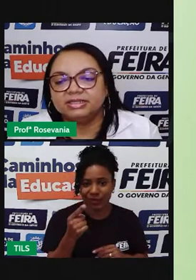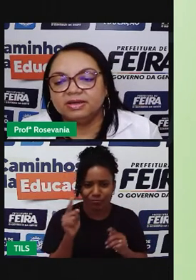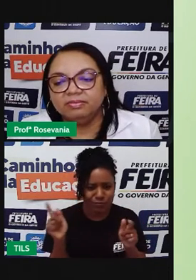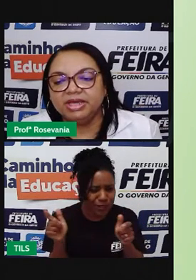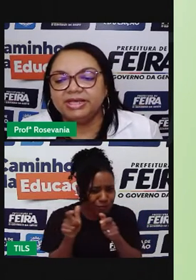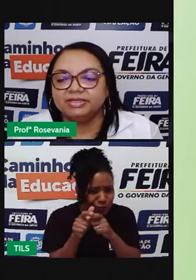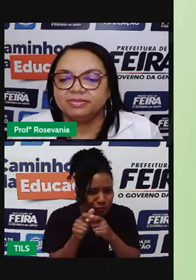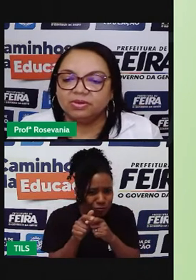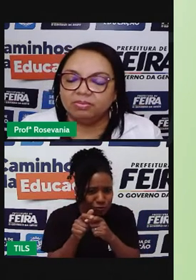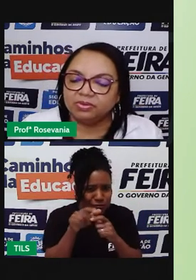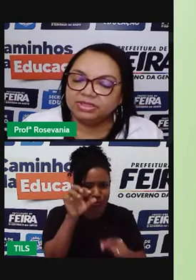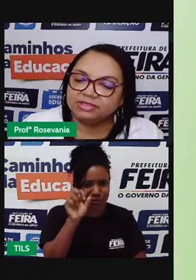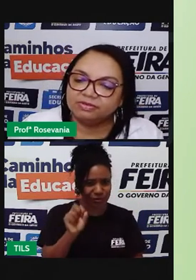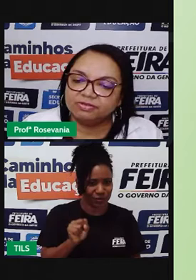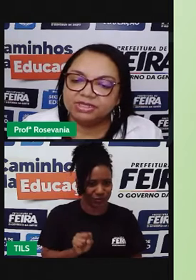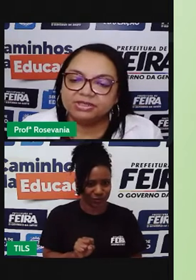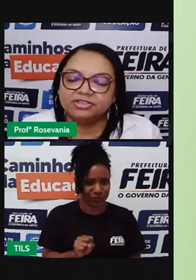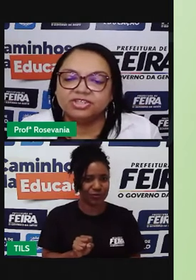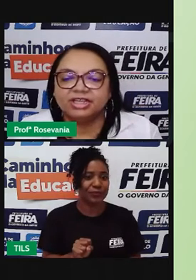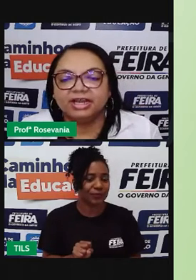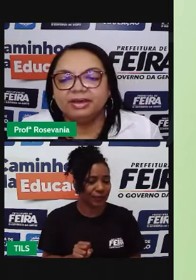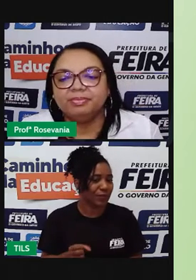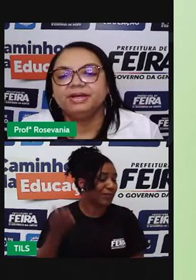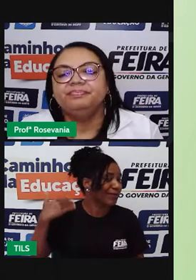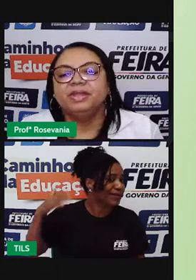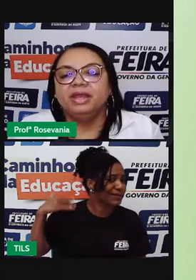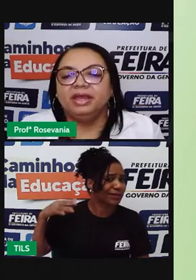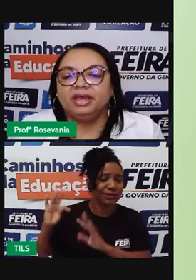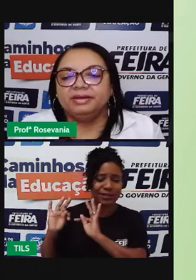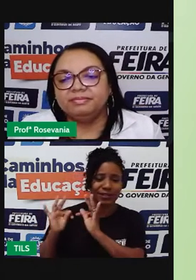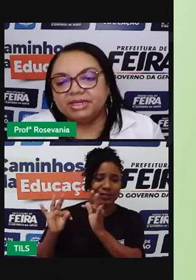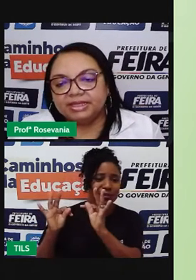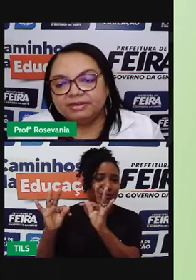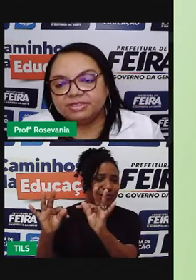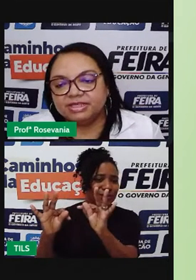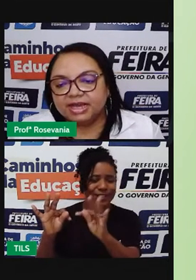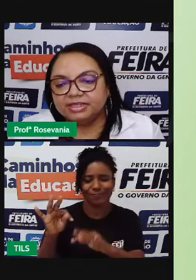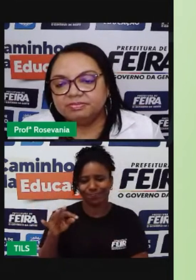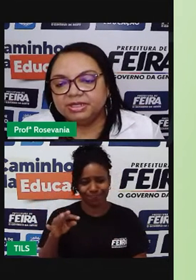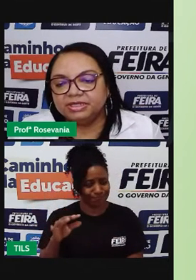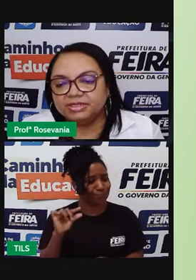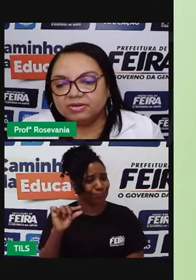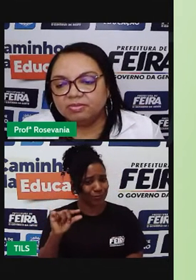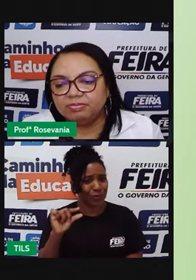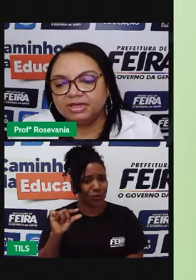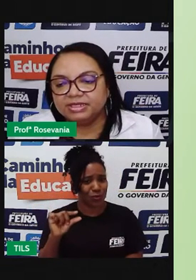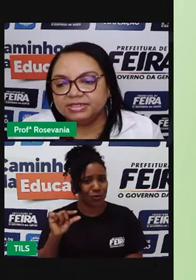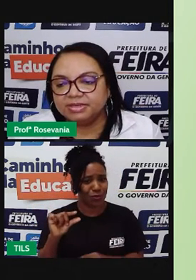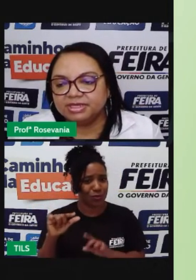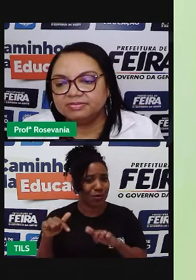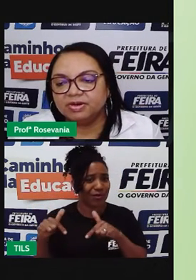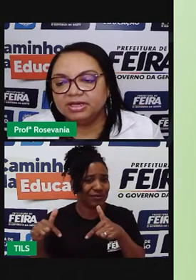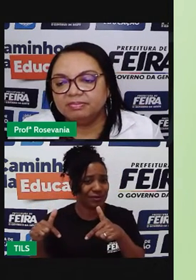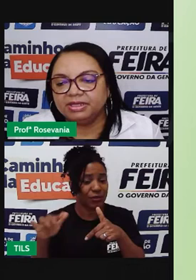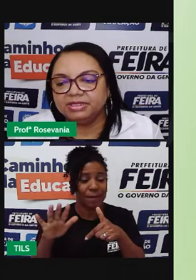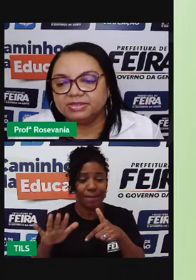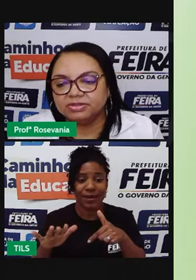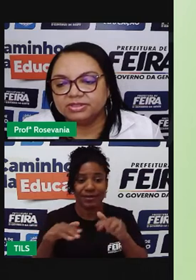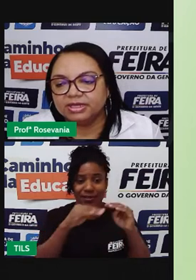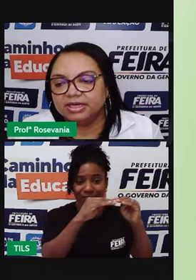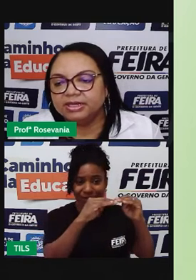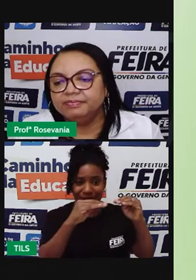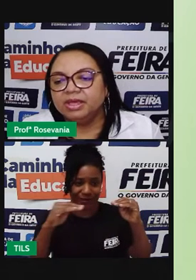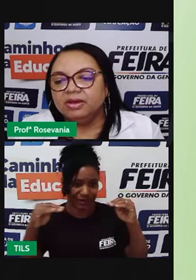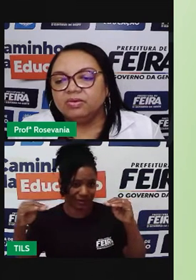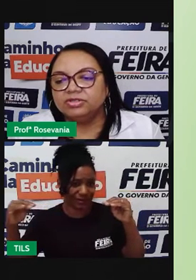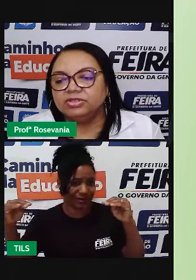consideração, mesmo com o pouco desenvolvimento que tinha na época, manteve-se a área de Planície como Planície mesmo. Aqui, a Planície